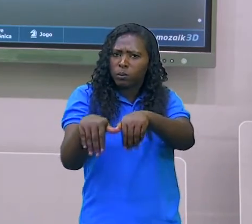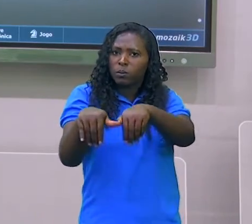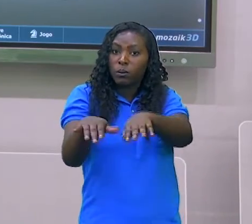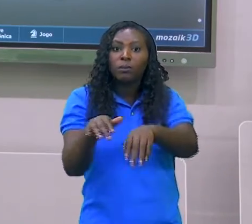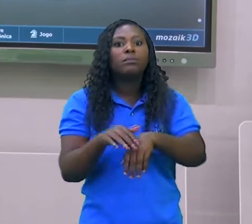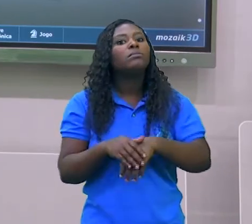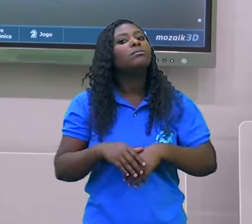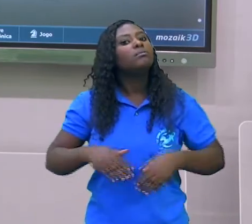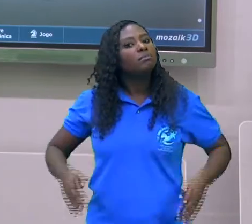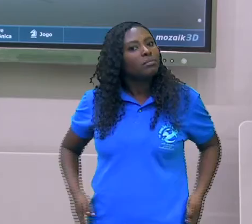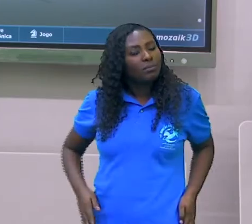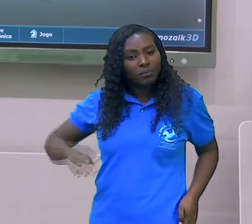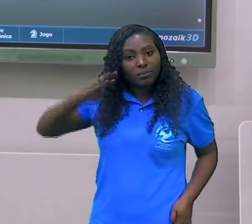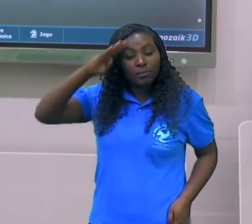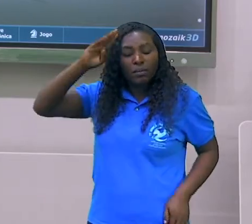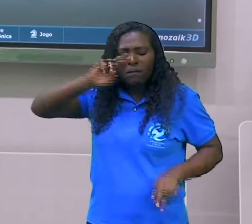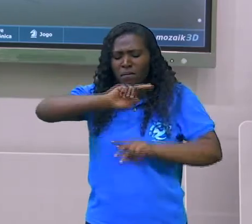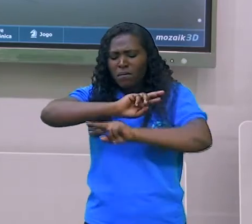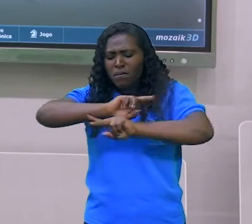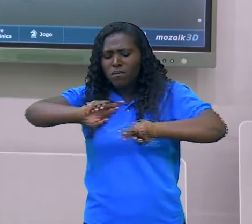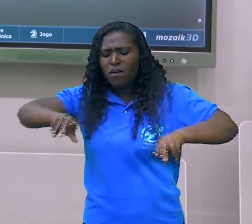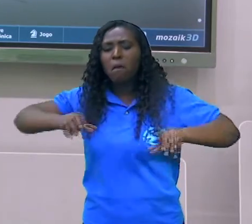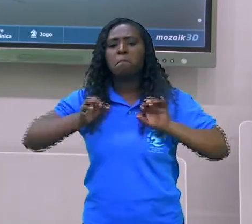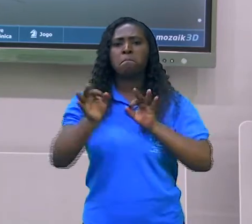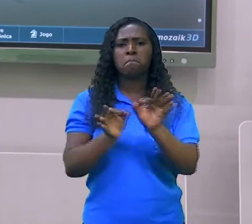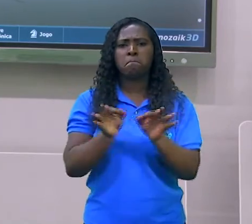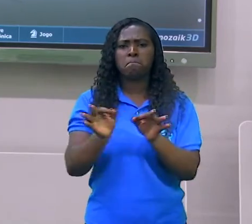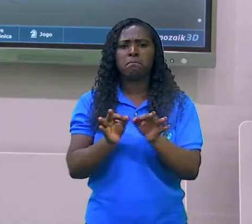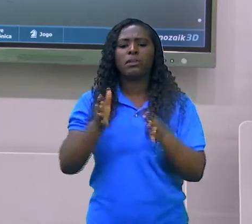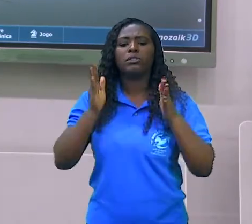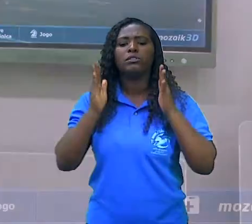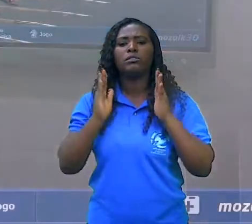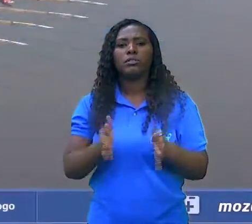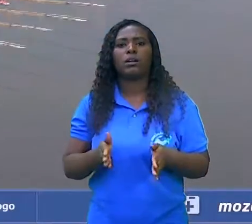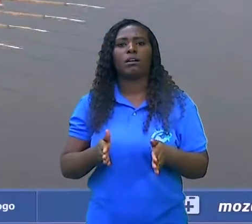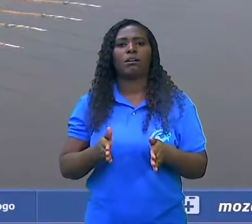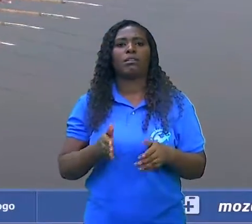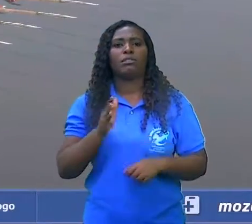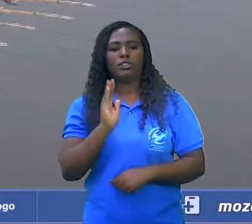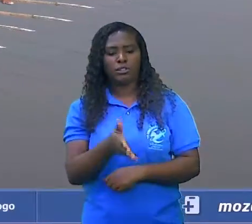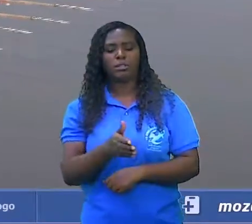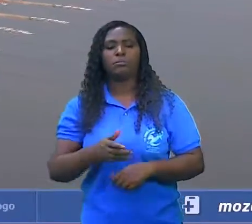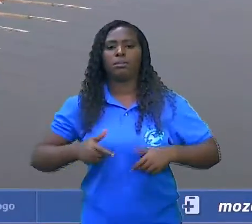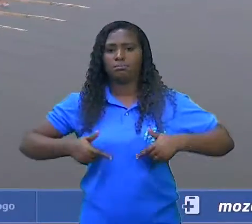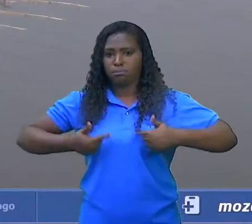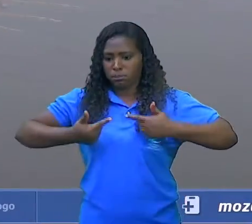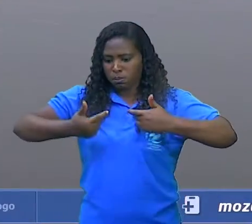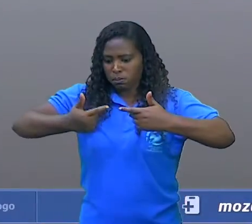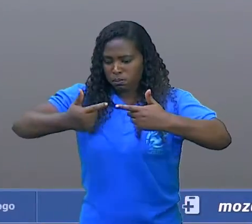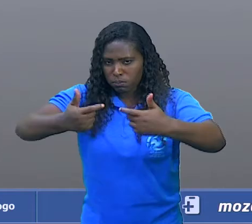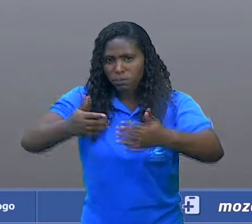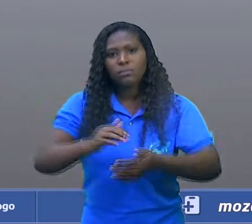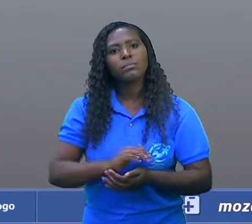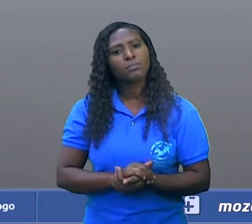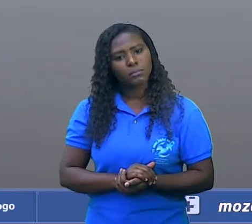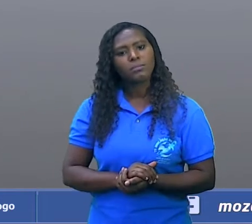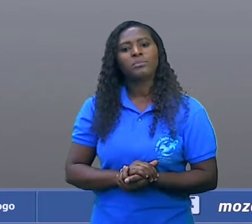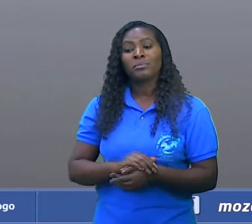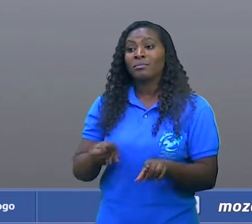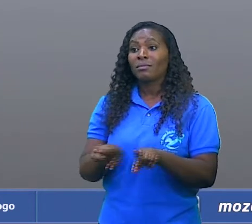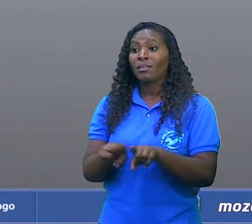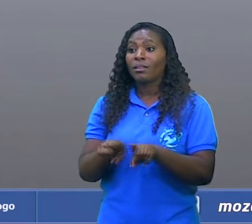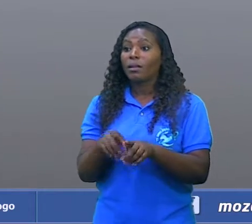soldados já prontos para a batalha, e uma